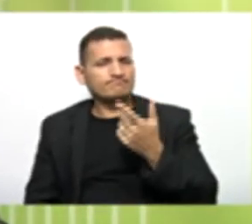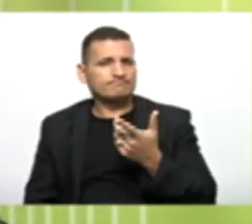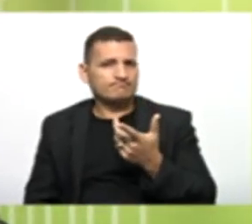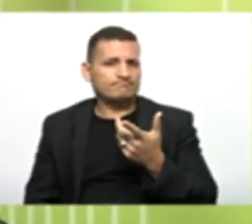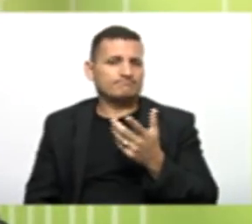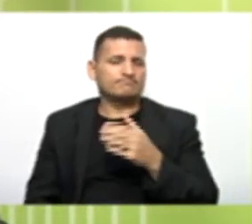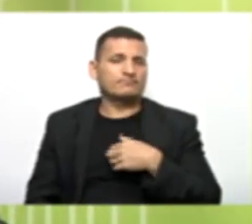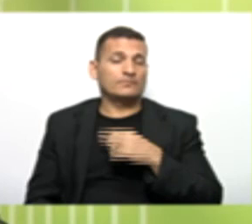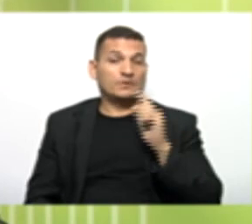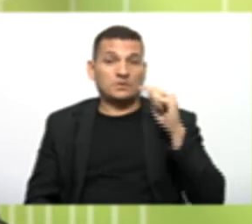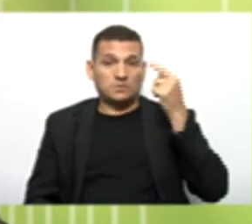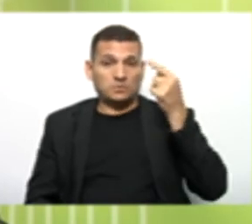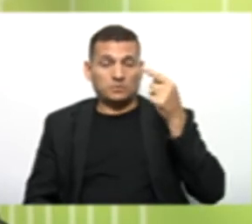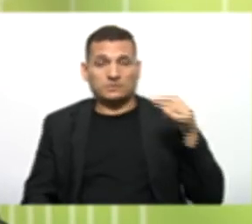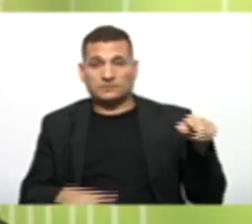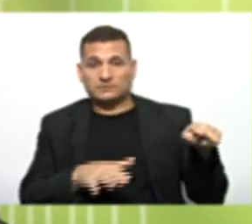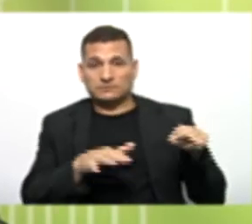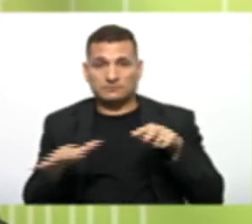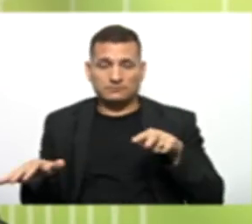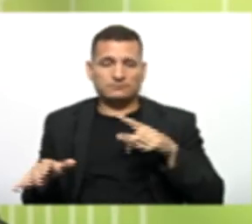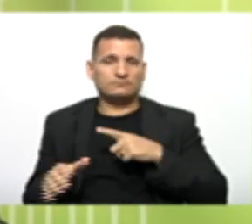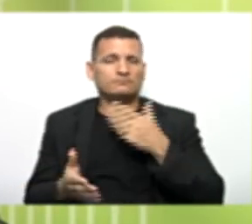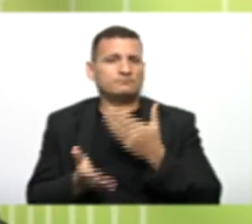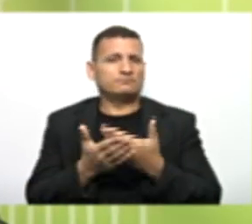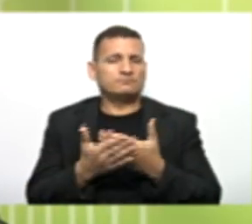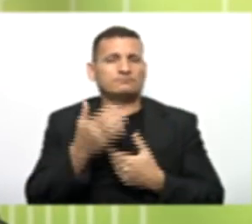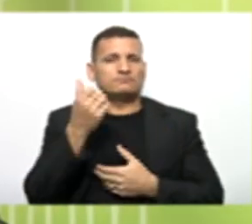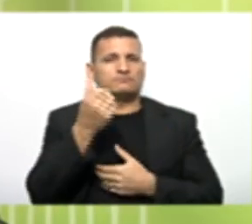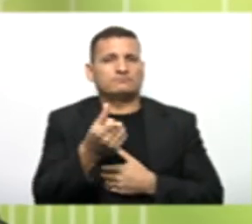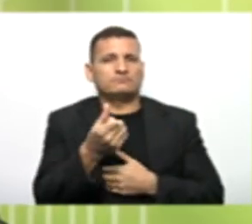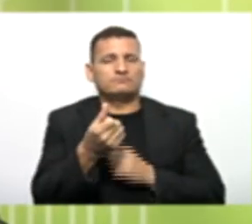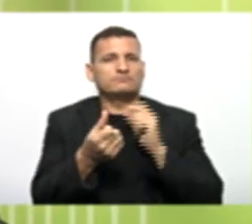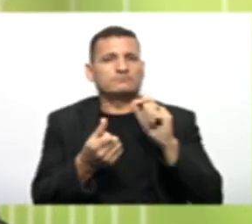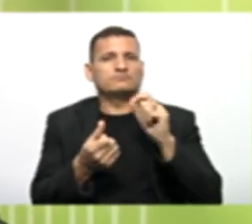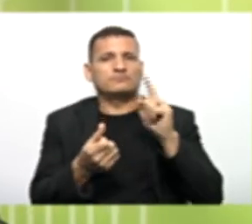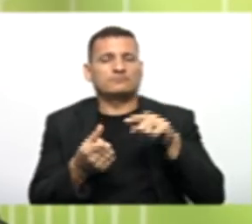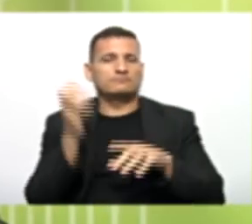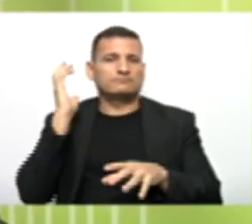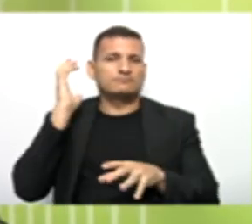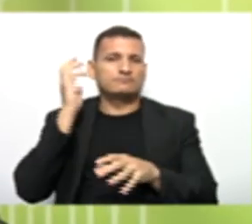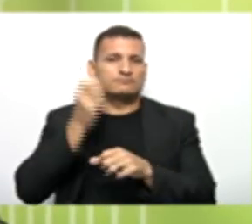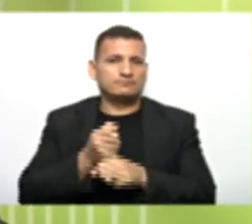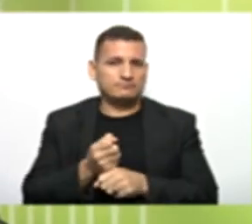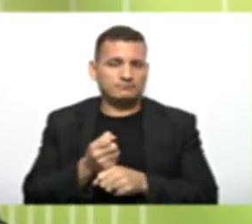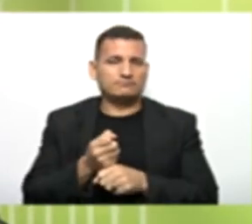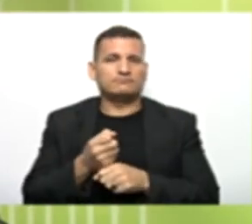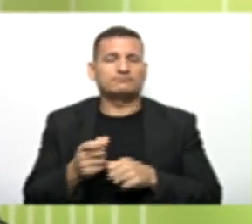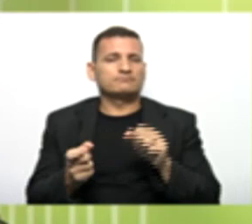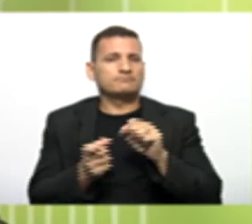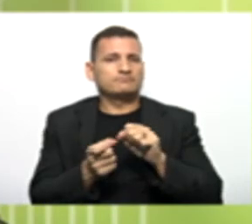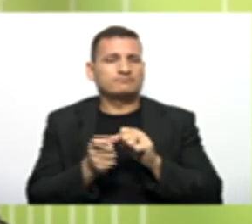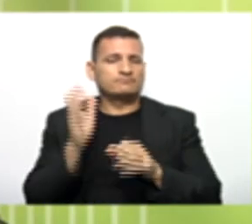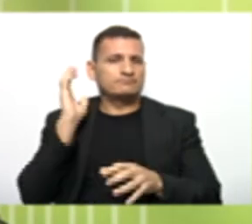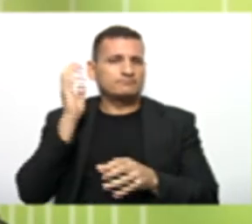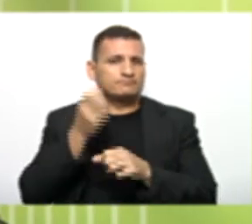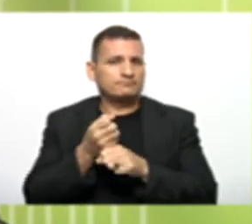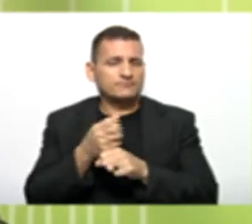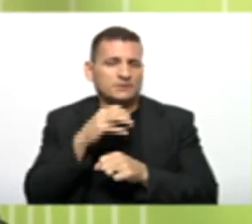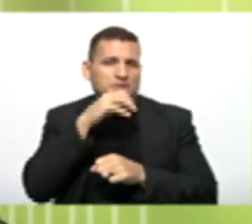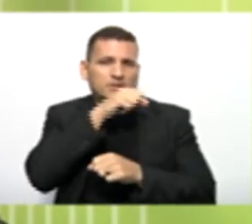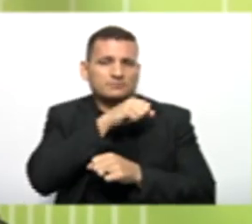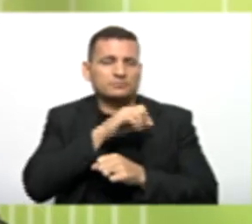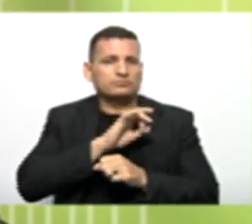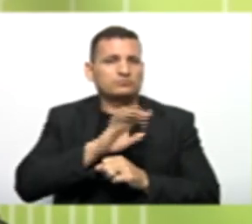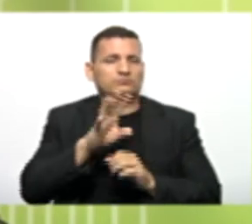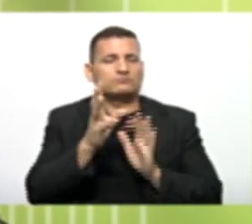Na semana que vem Nós vamos ter A aula 6 Que é o que? A nossa revisão Nós vamos fazer Aquela revisão rápida Do conteúdo Que